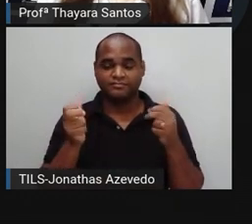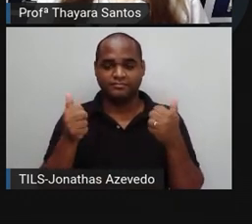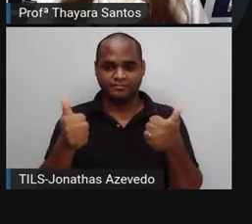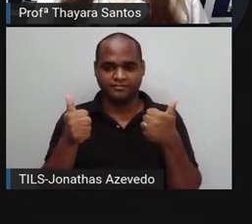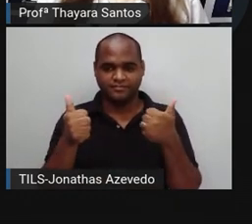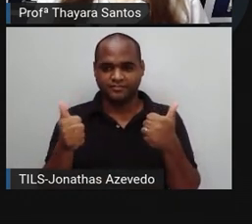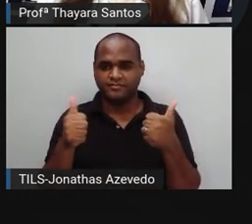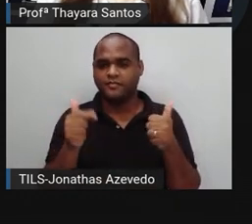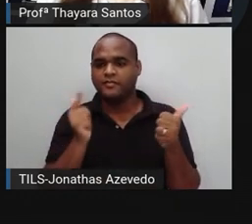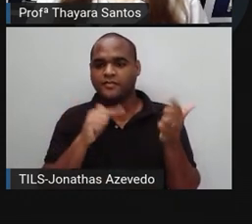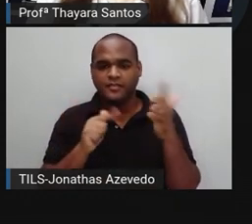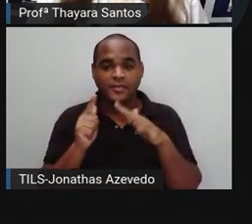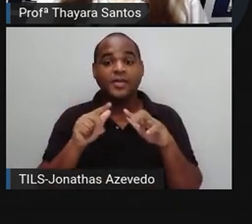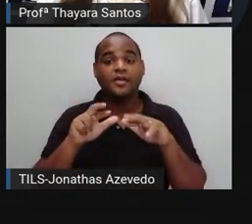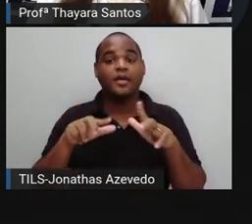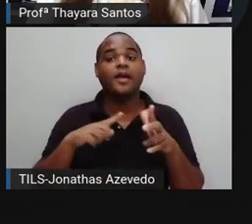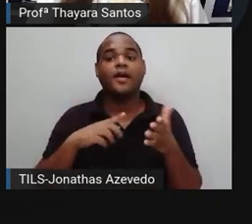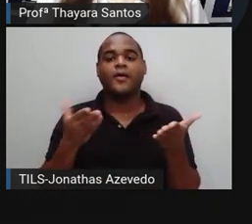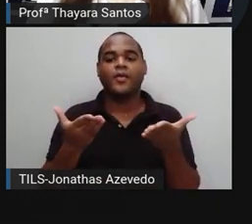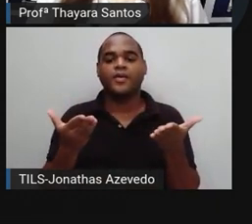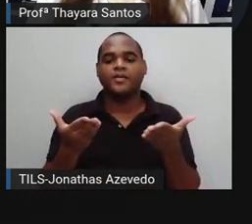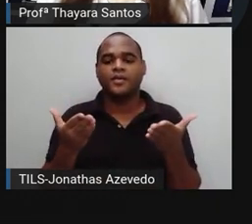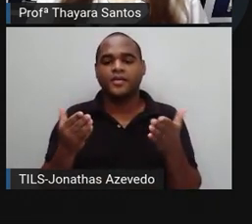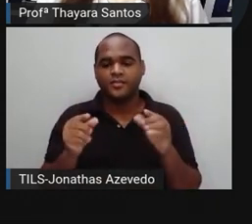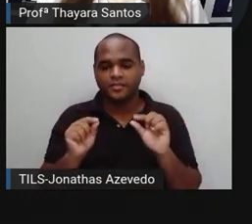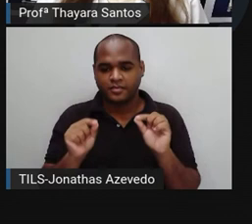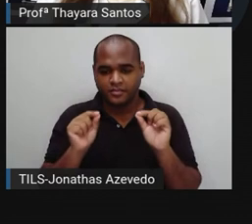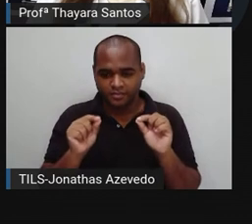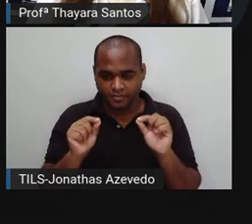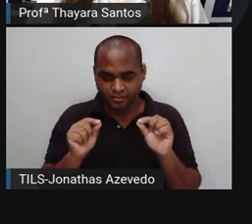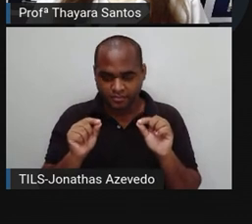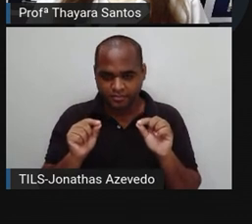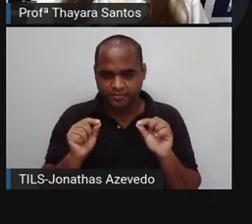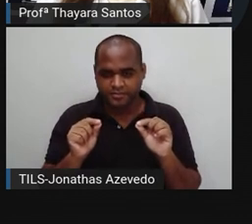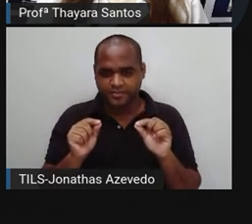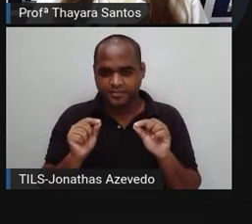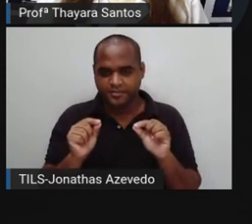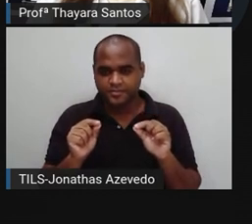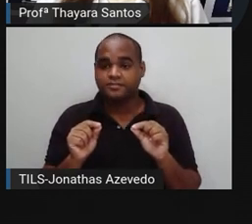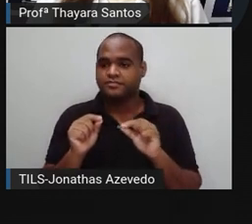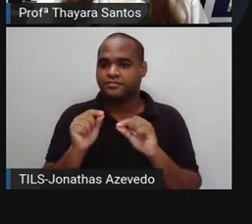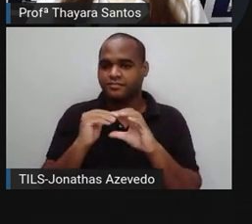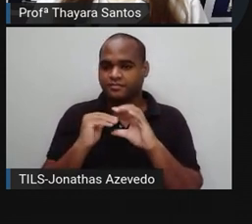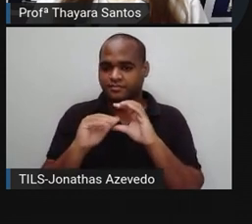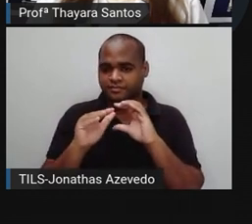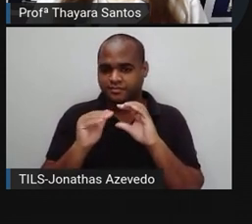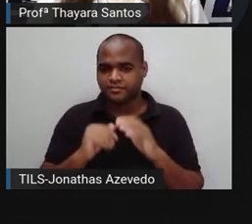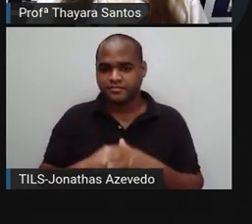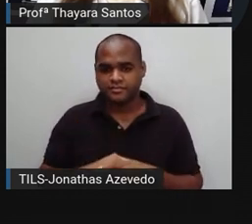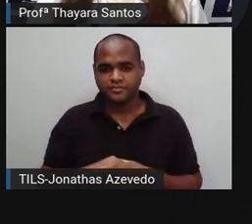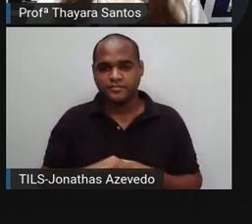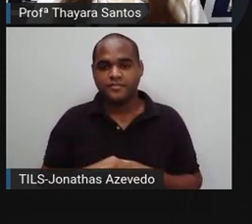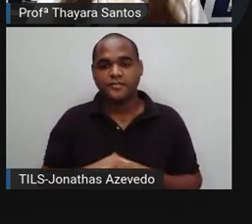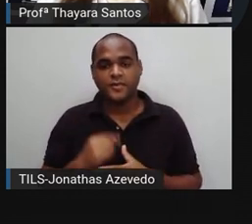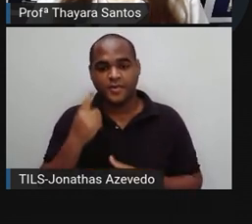isso, o que é que a gente vai fazer agora? É só clicar em enviar respostas. Ó.